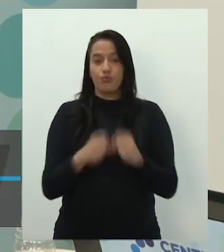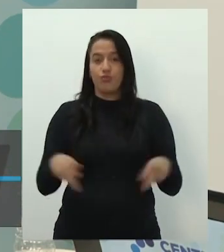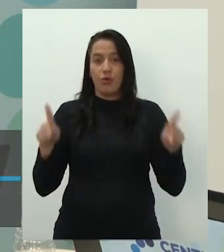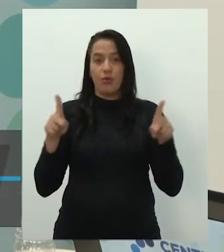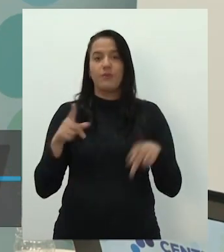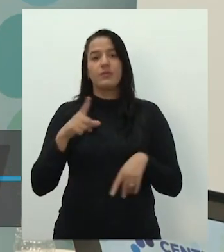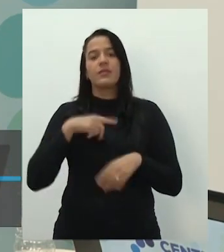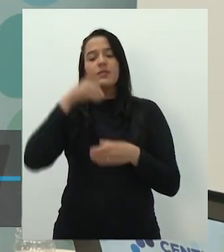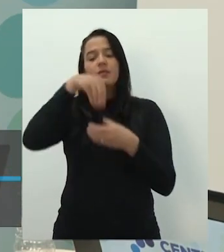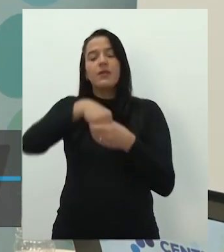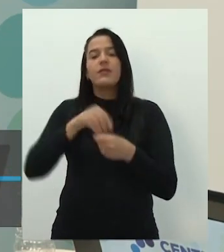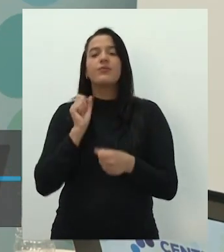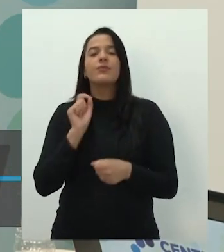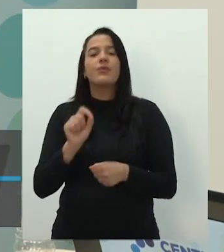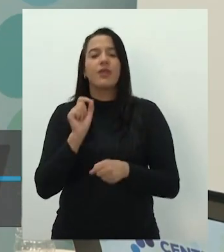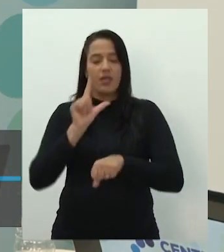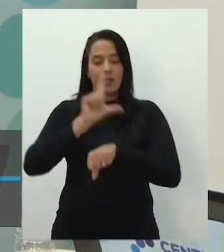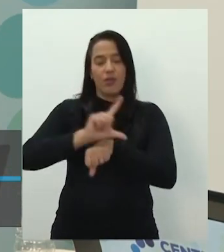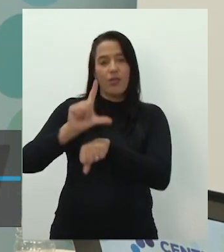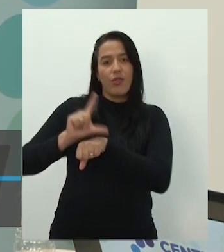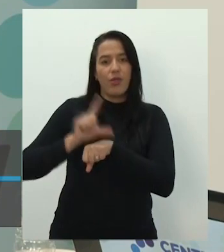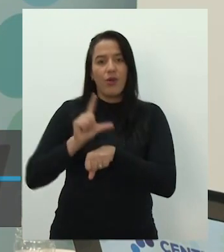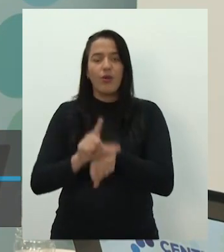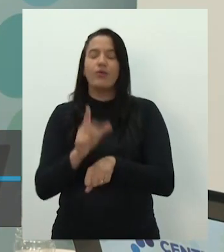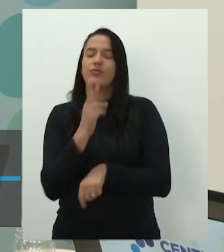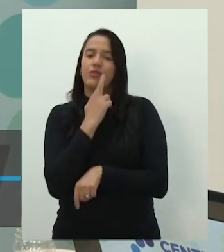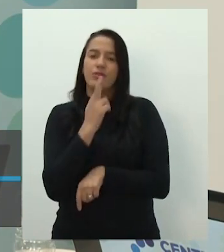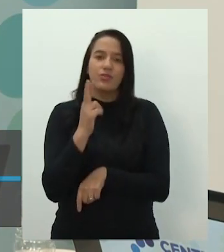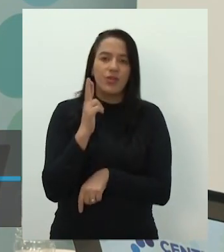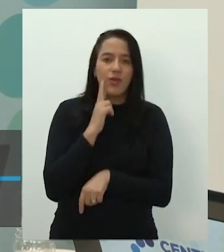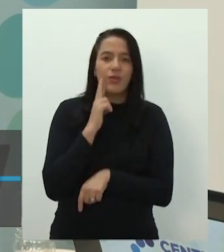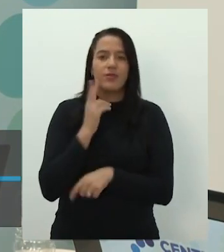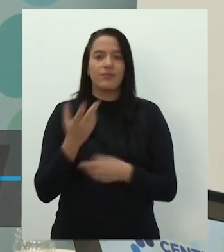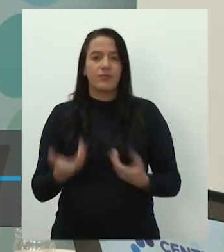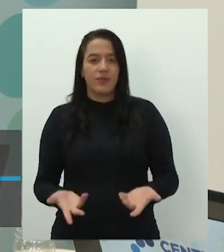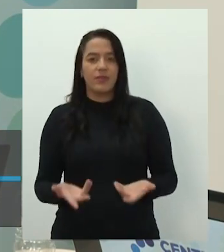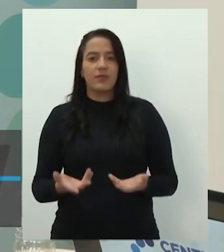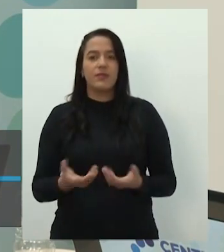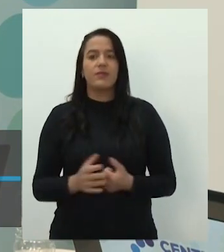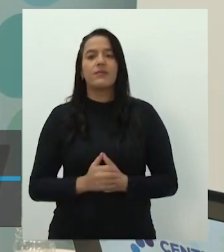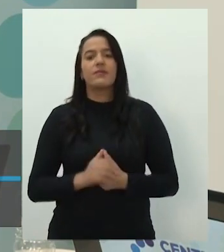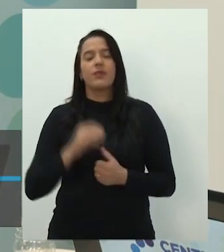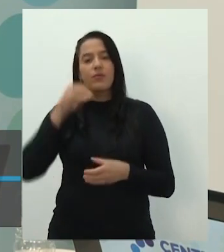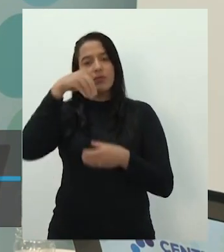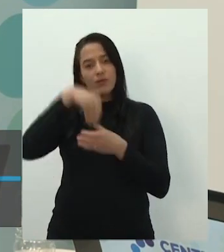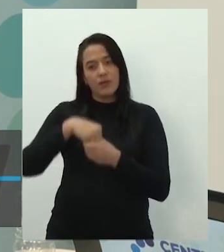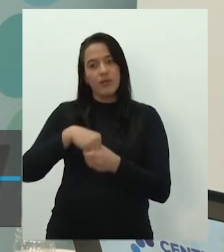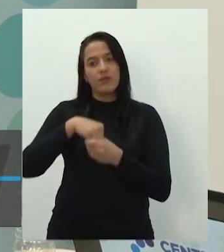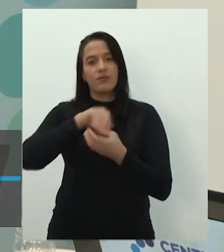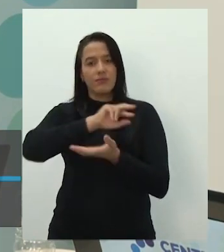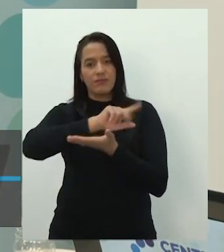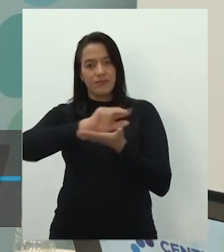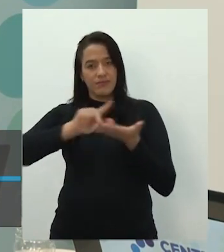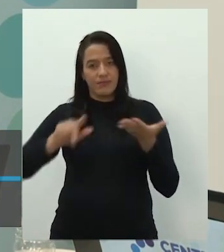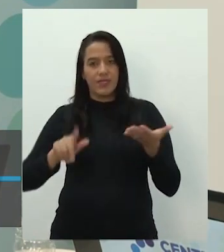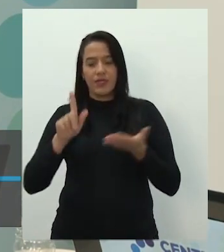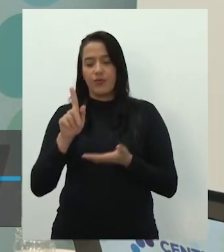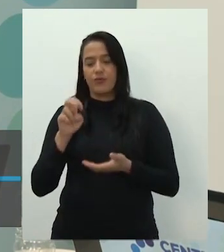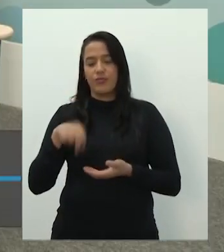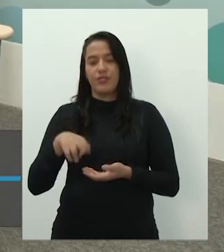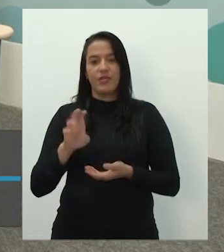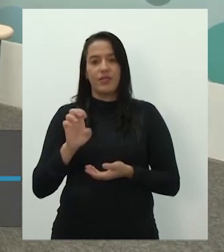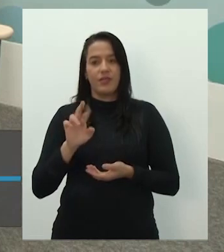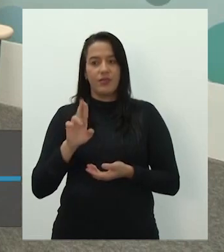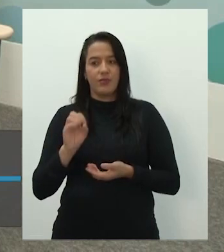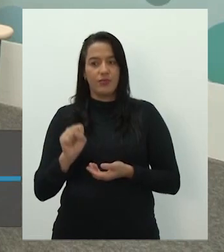serviço, restaurantes. Então, o shopping center seria a tipologia. Lá dentro, que funciona lá são os gêneros. Muito